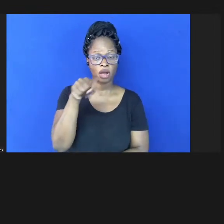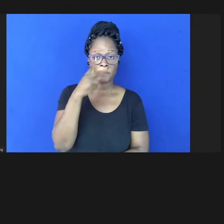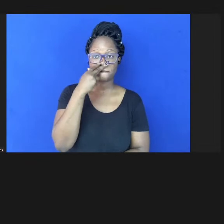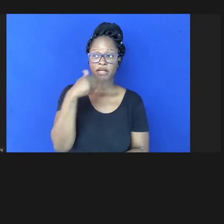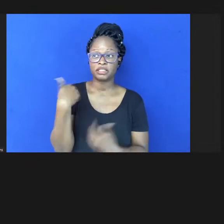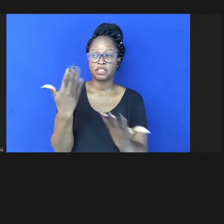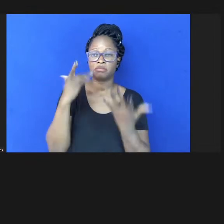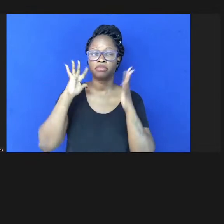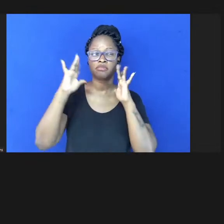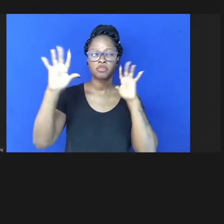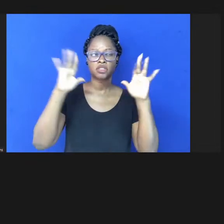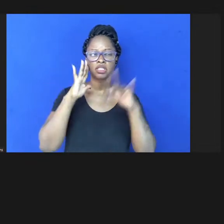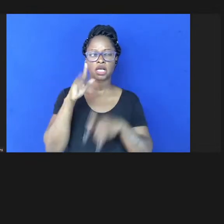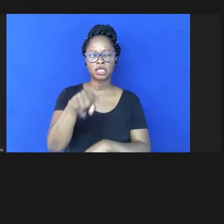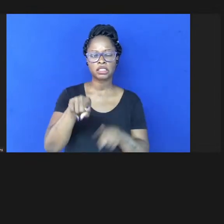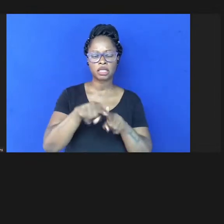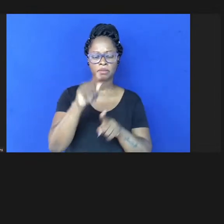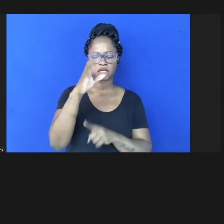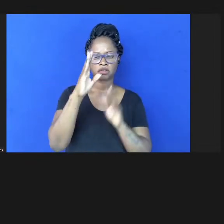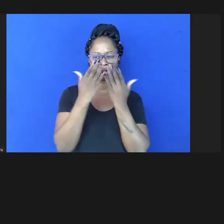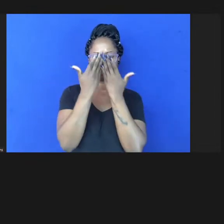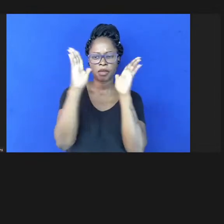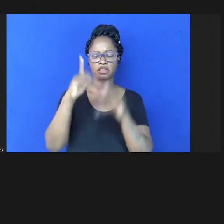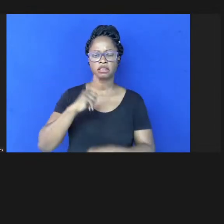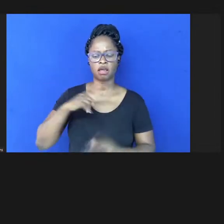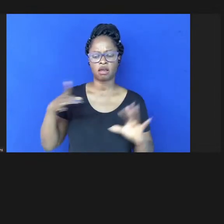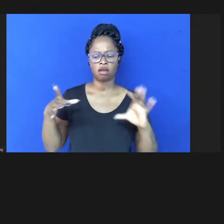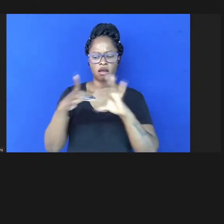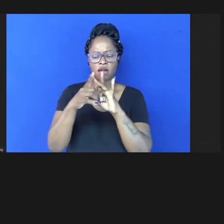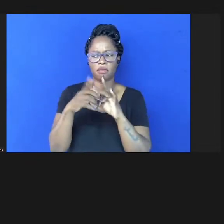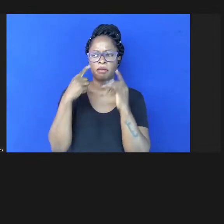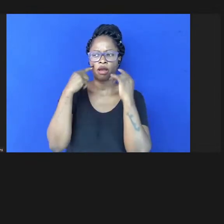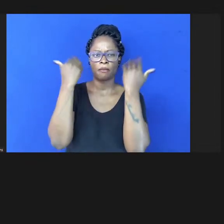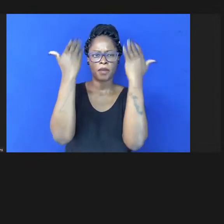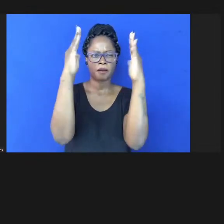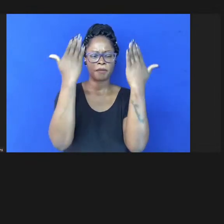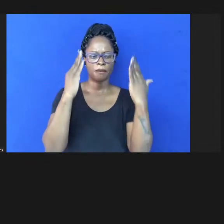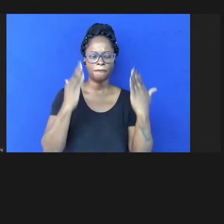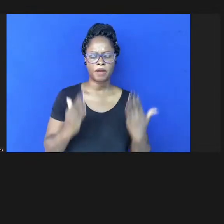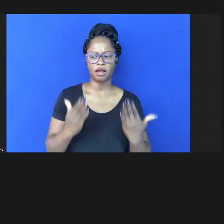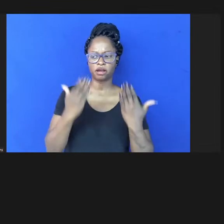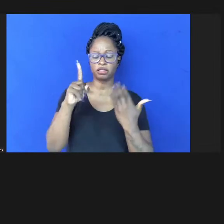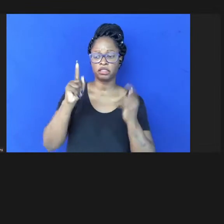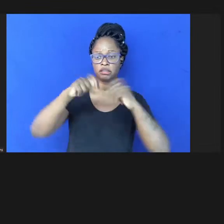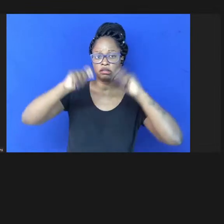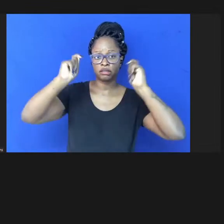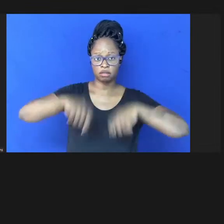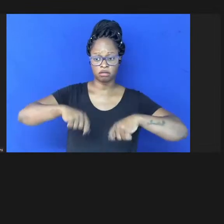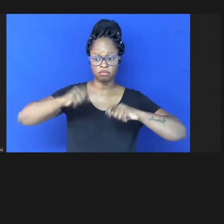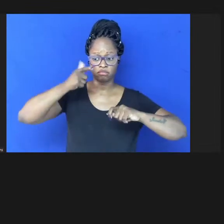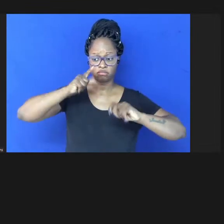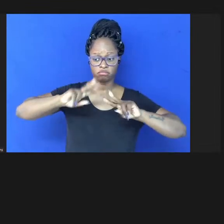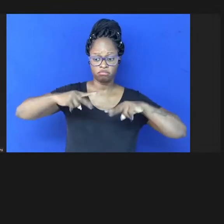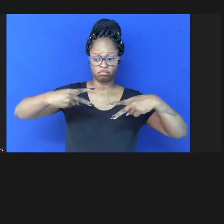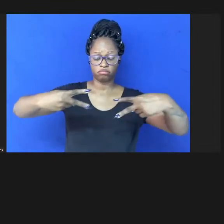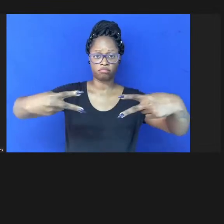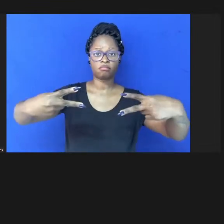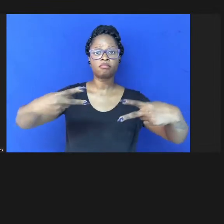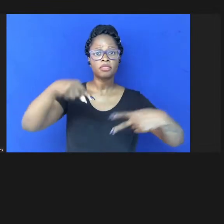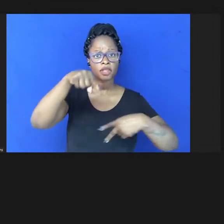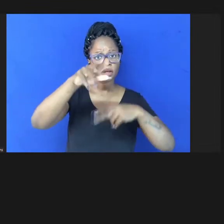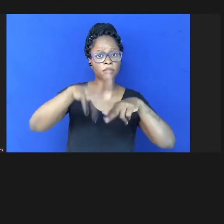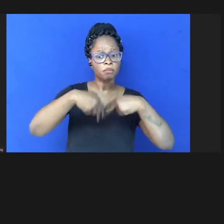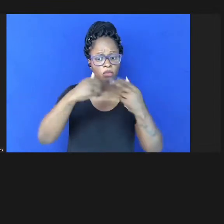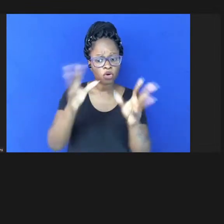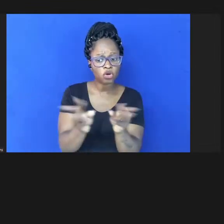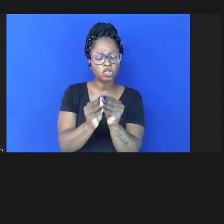science essa ciência aberta tem a ver com essa verificabilidade e a possibilidade de reprodução e é por isso